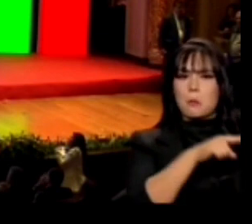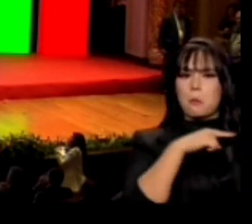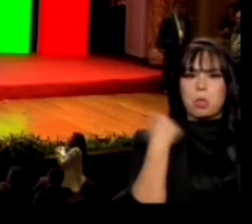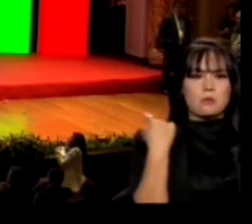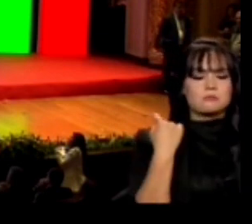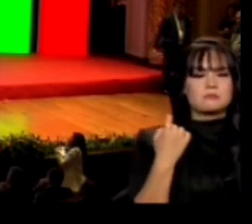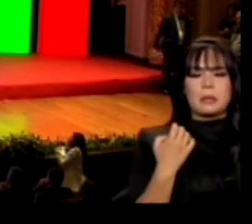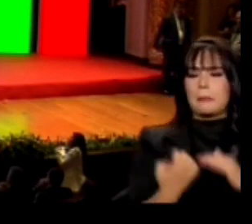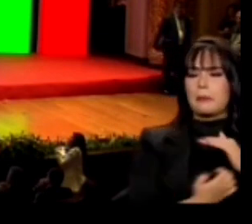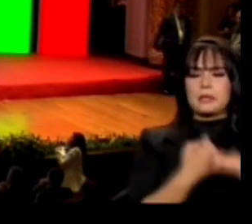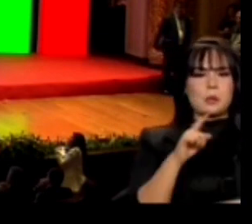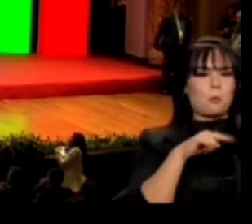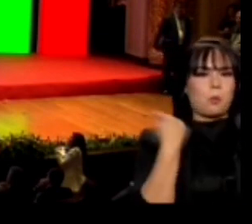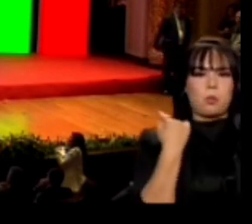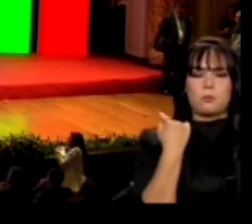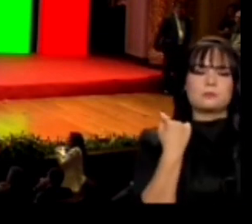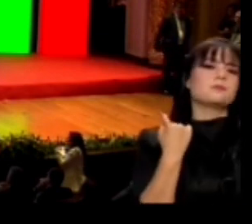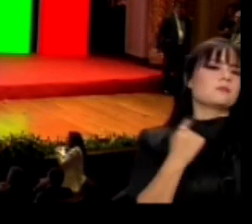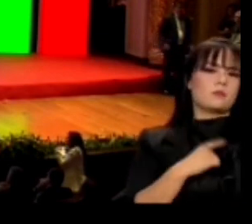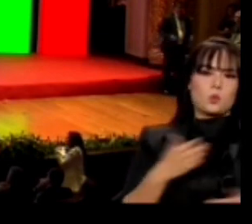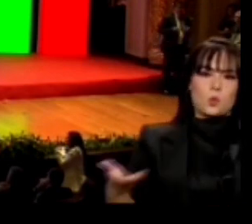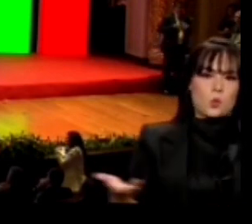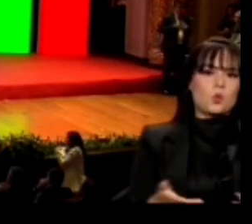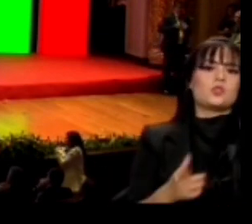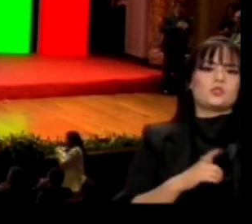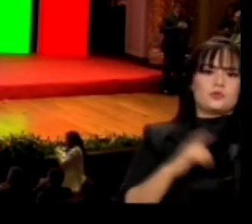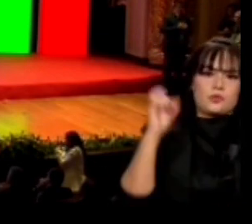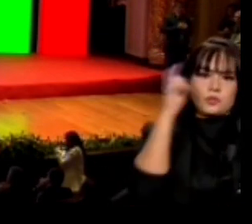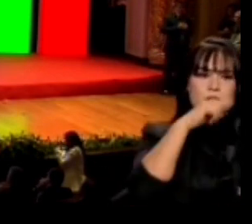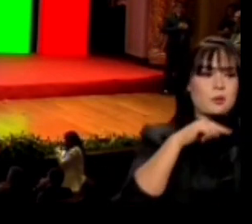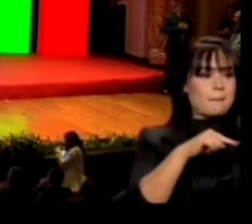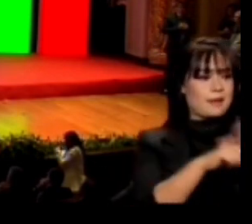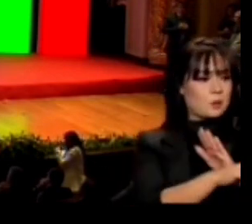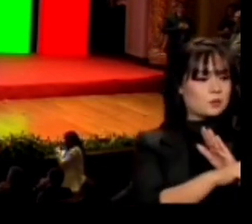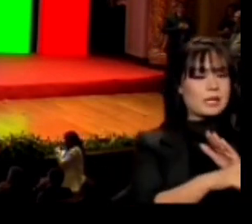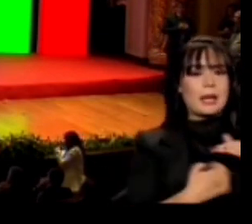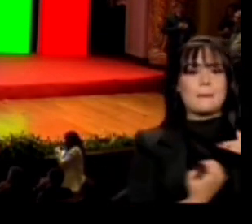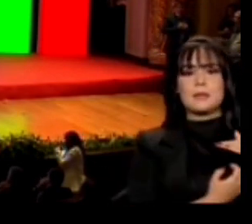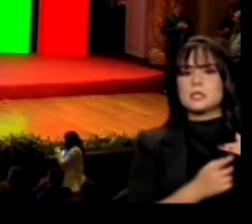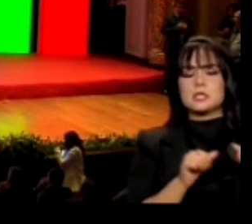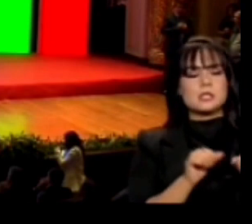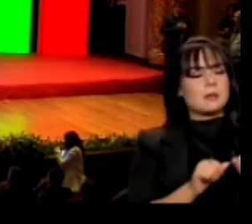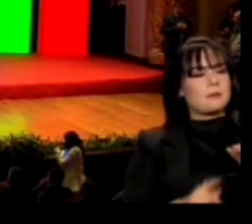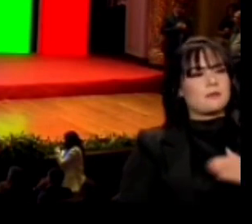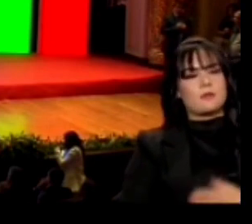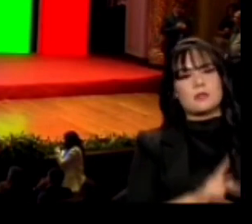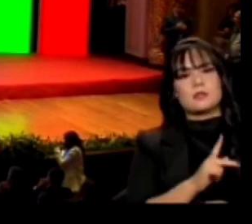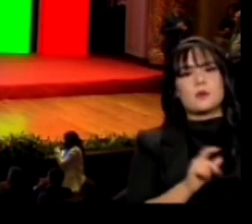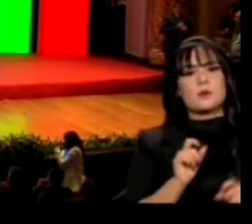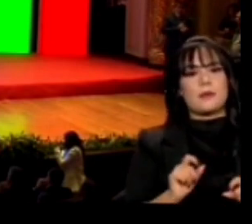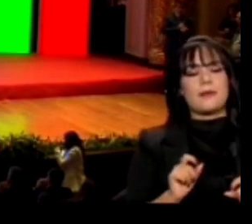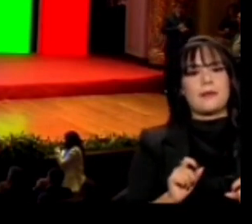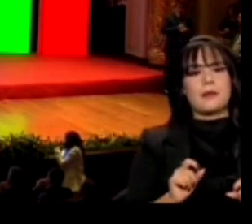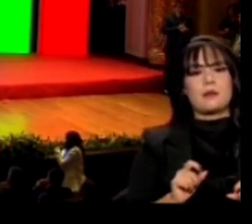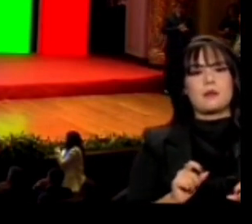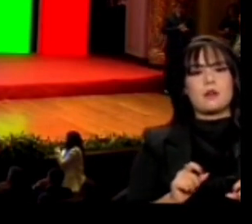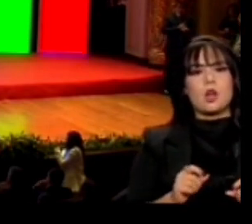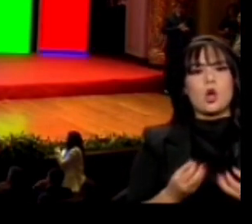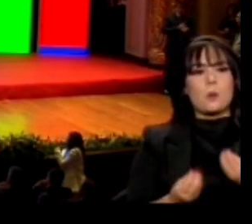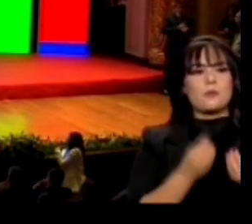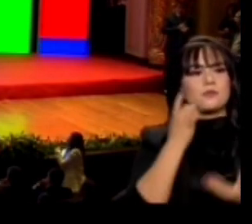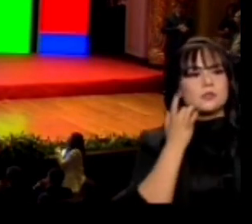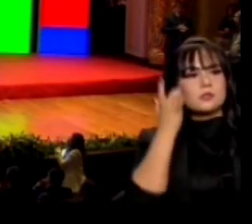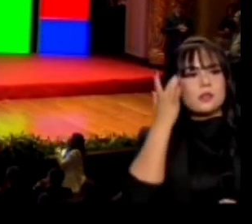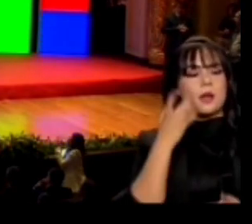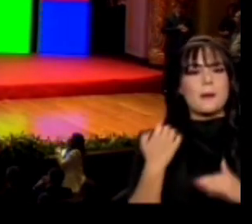e muitas delas têm hoje dificuldade. Uma pergunta que a imprensa sempre faz, como viabilizar que